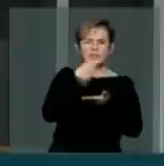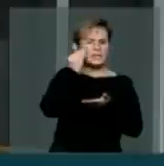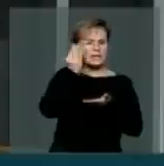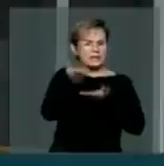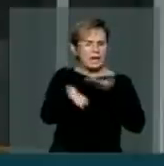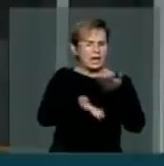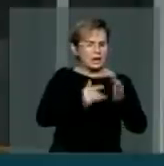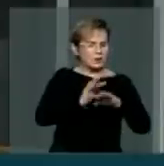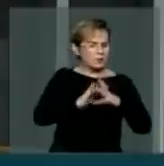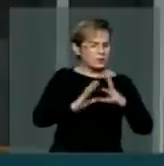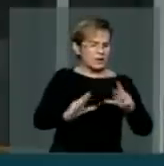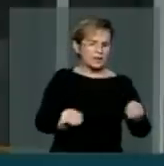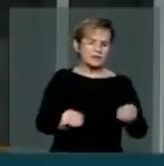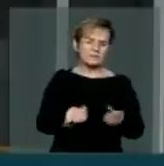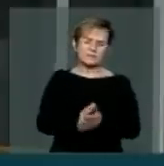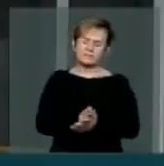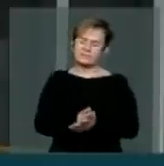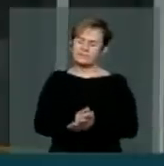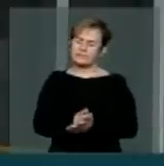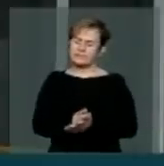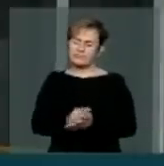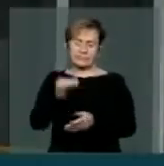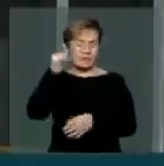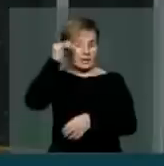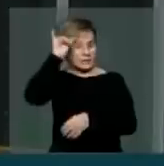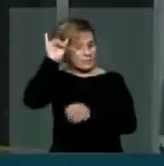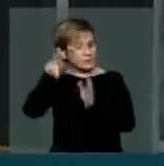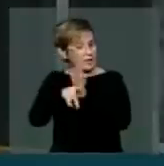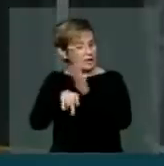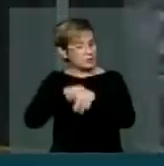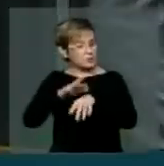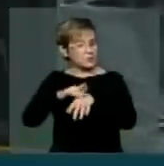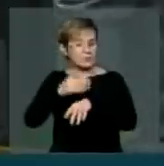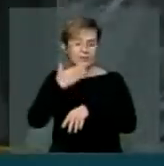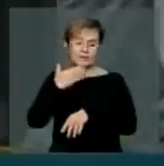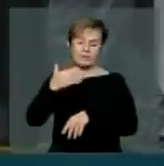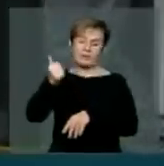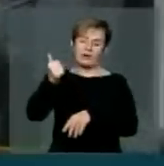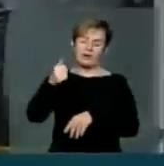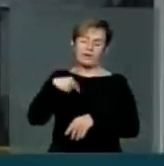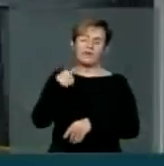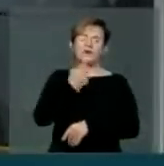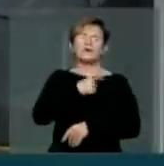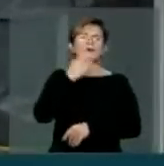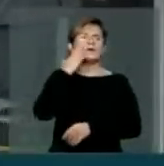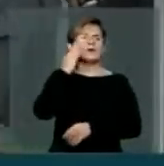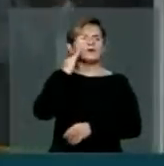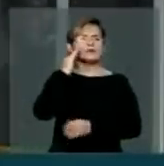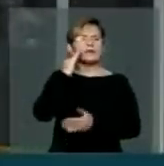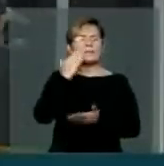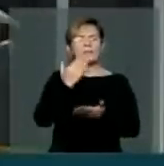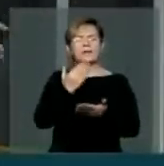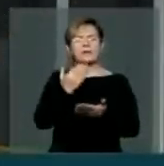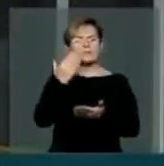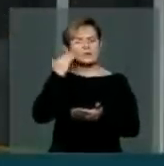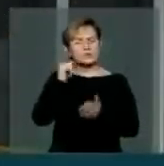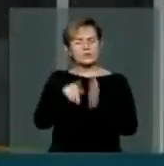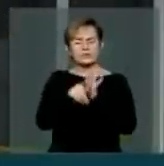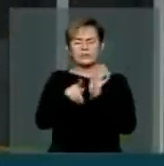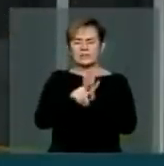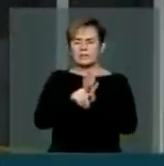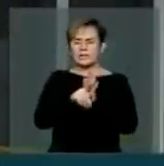doente. Nós sabemos que o país não tem rede hospitalar, não tem profissionais